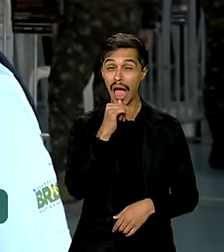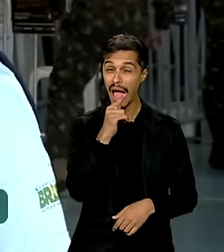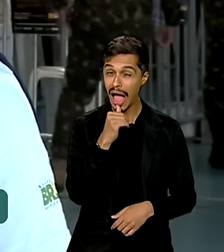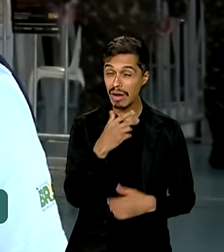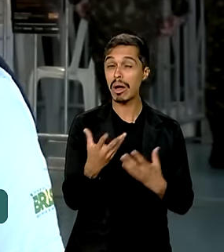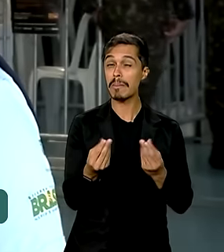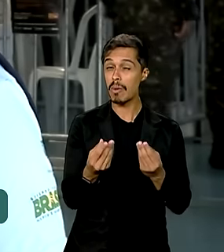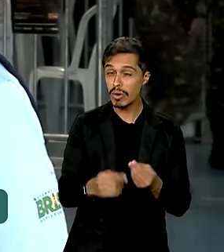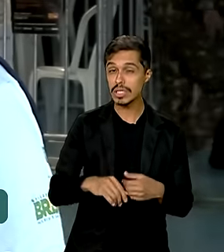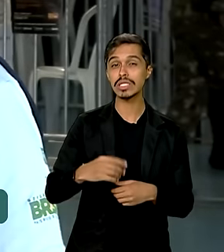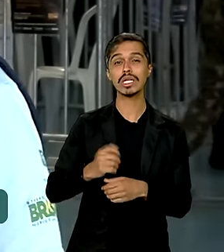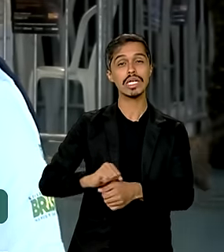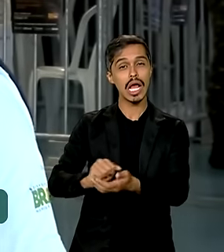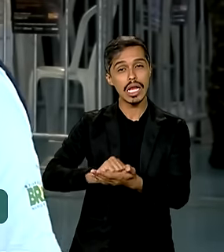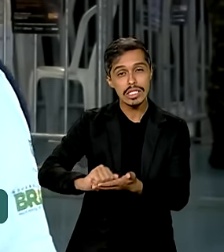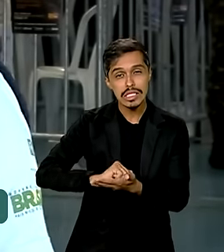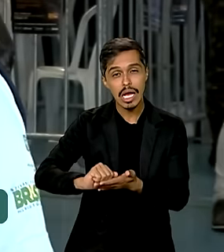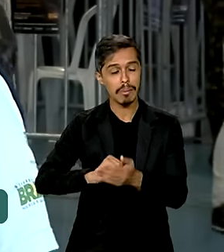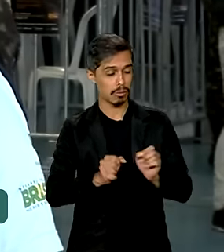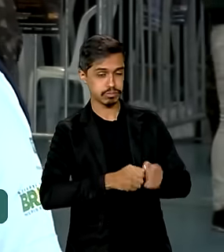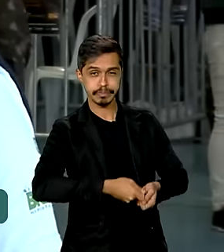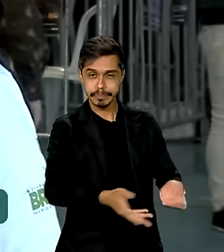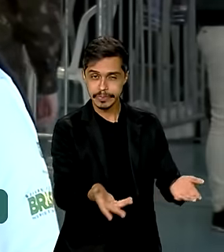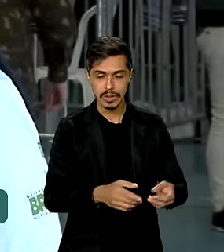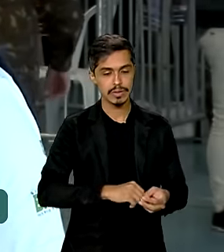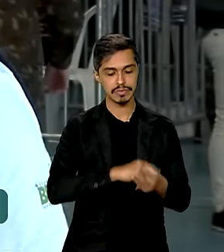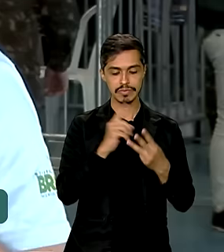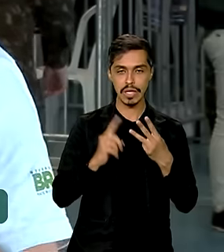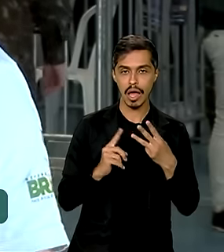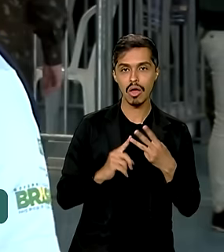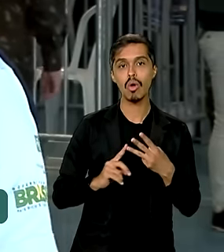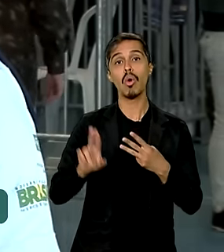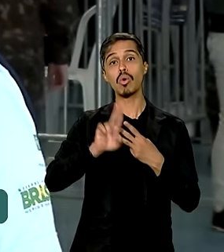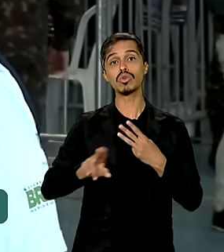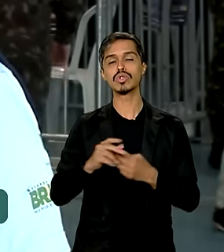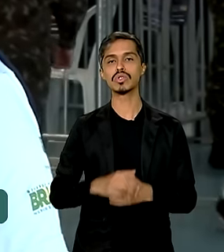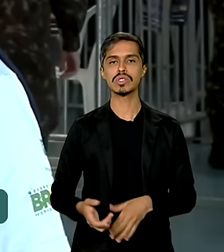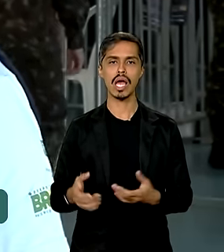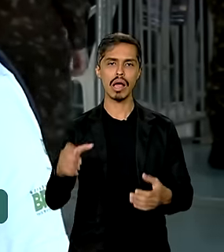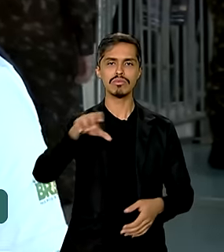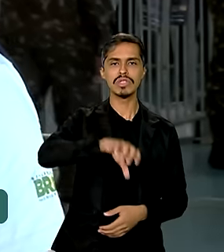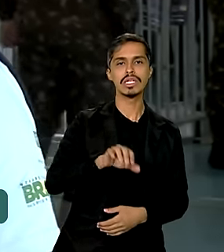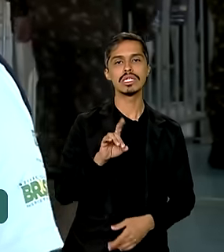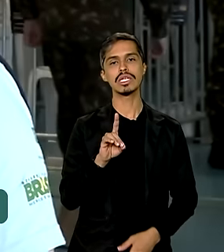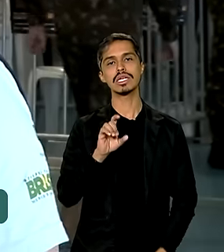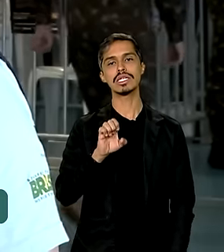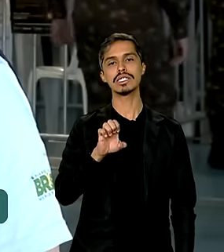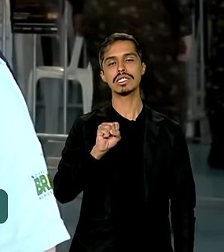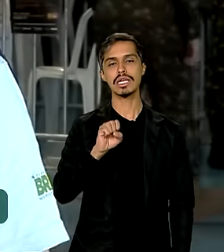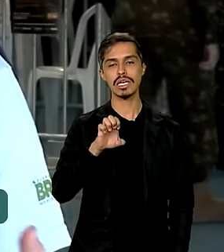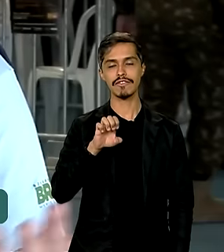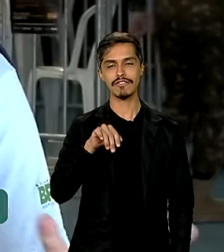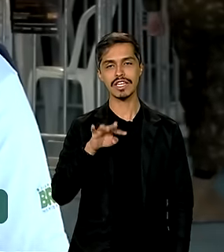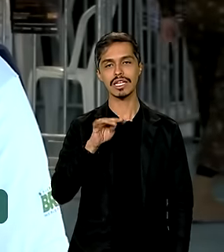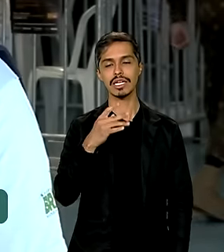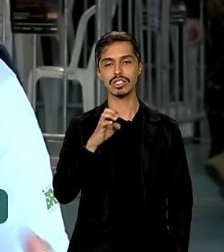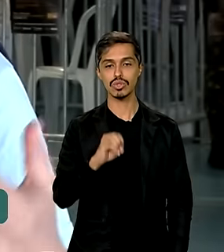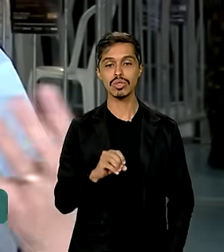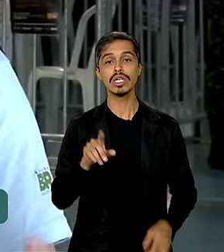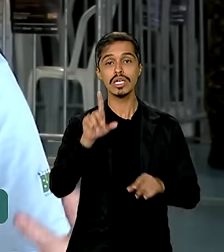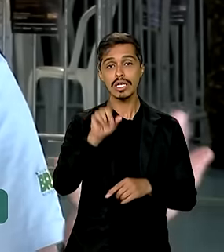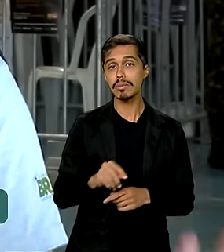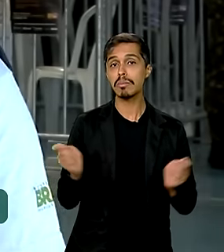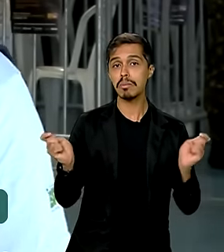sabão para fazer uma limpeza. E o terceiro passo, usar uma solução desinfetante, que é uma solução barata, que pode ser usado o hipoclorito de